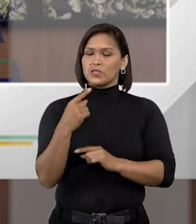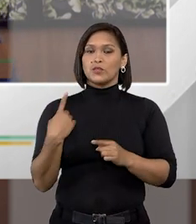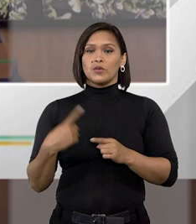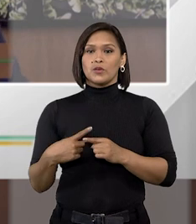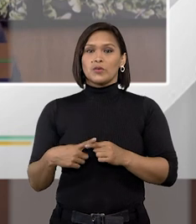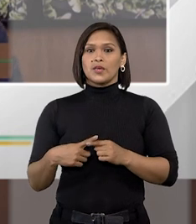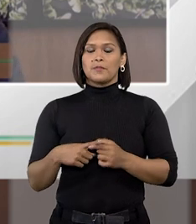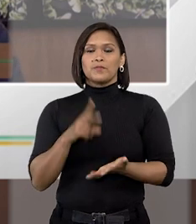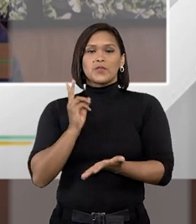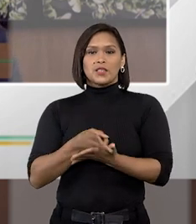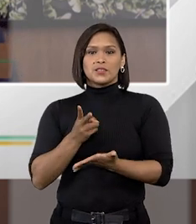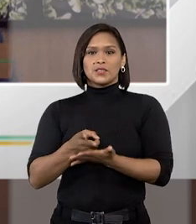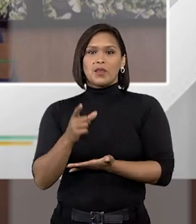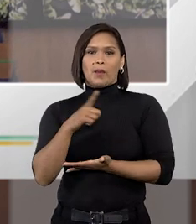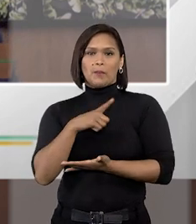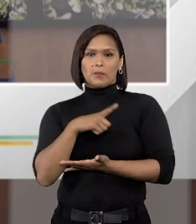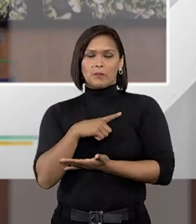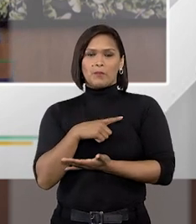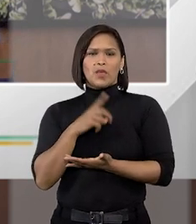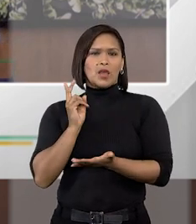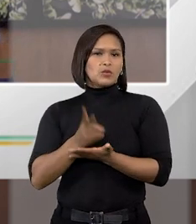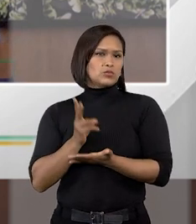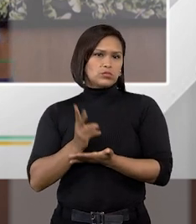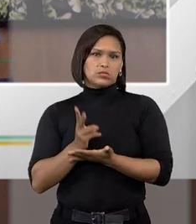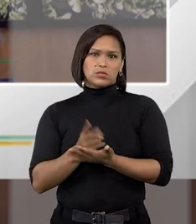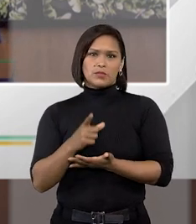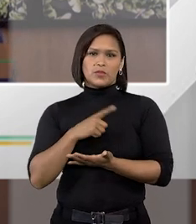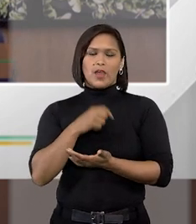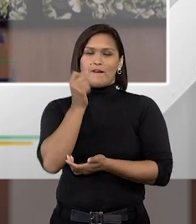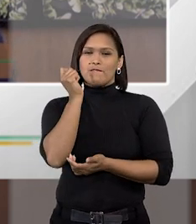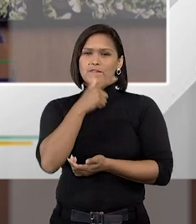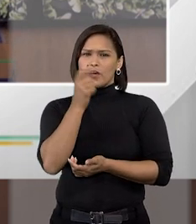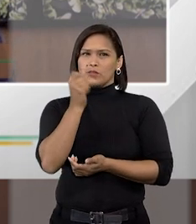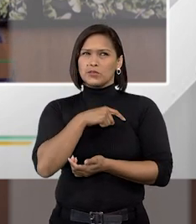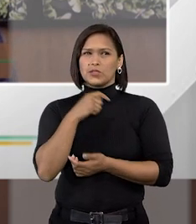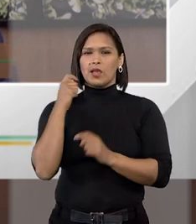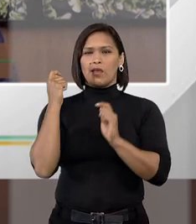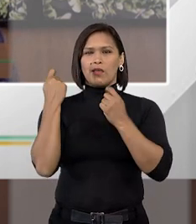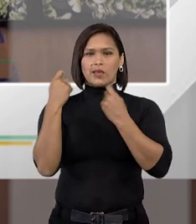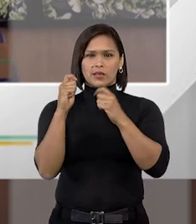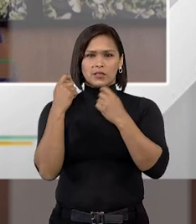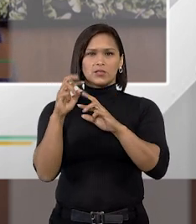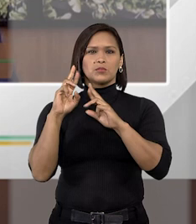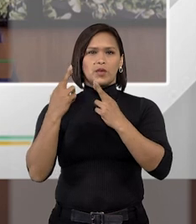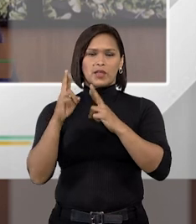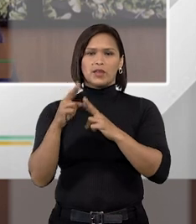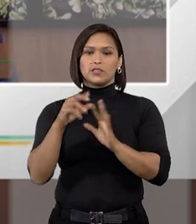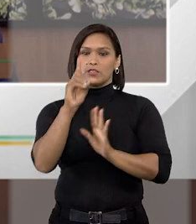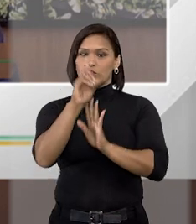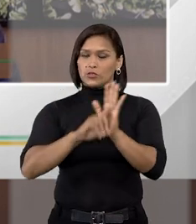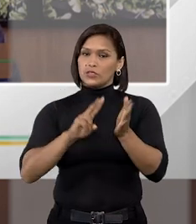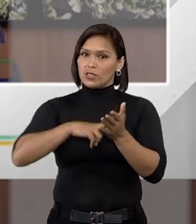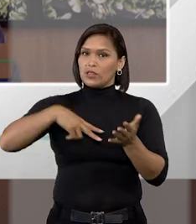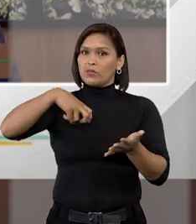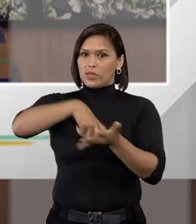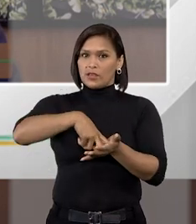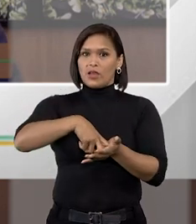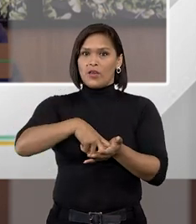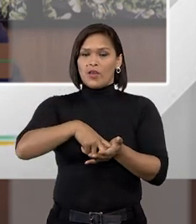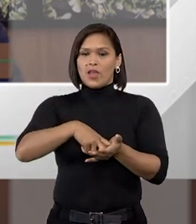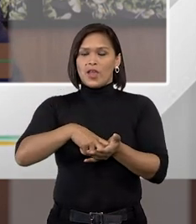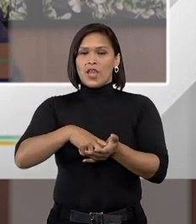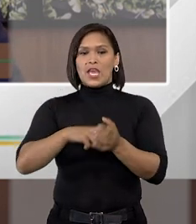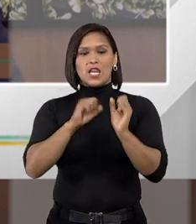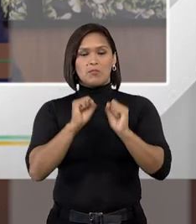sempre se tem essa falsa esperança de que o direito penal ele é uma